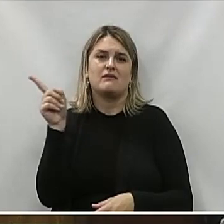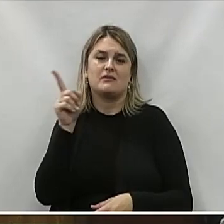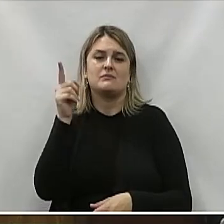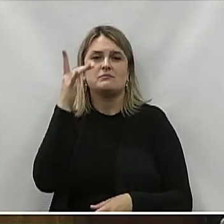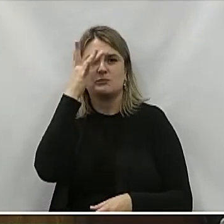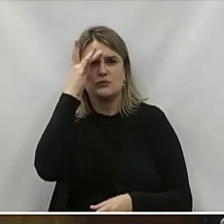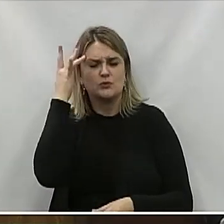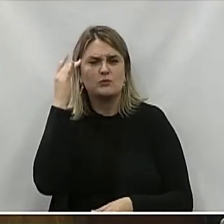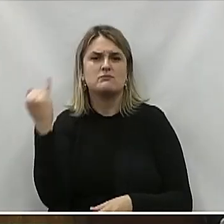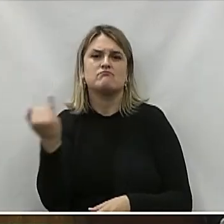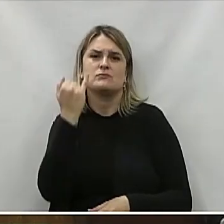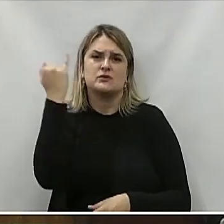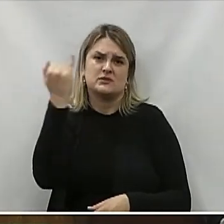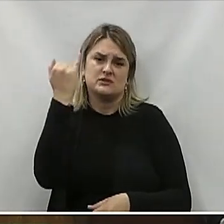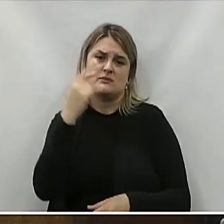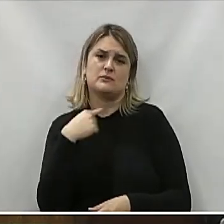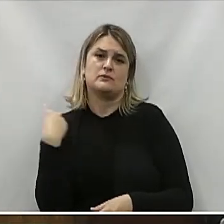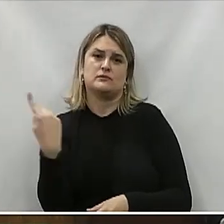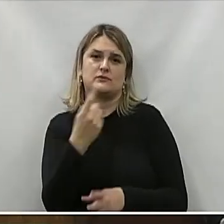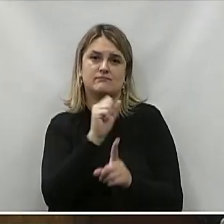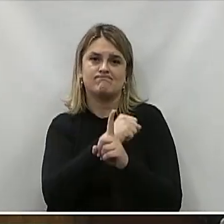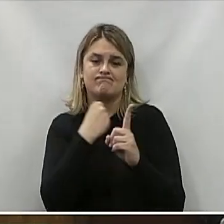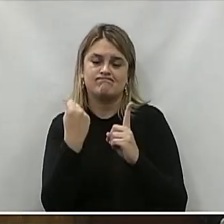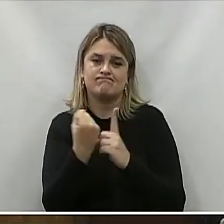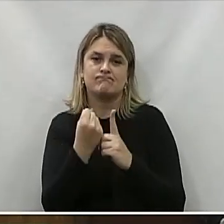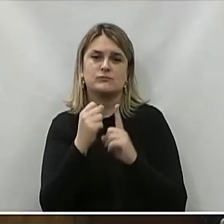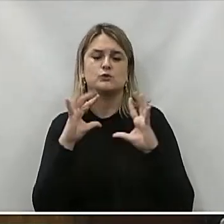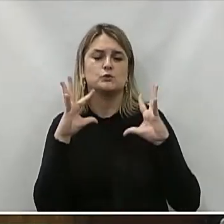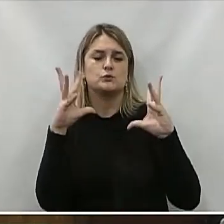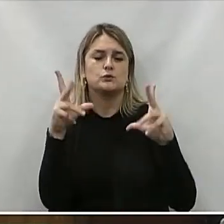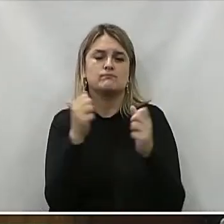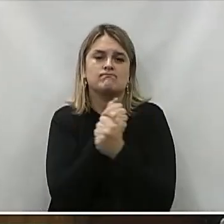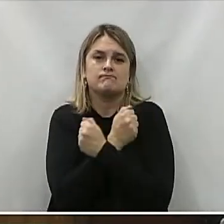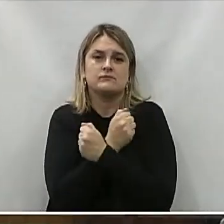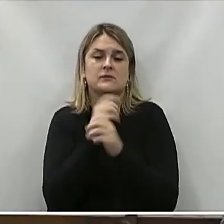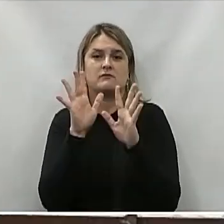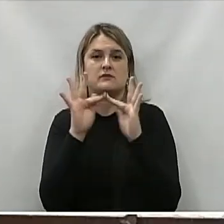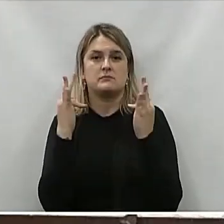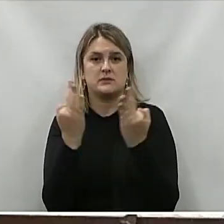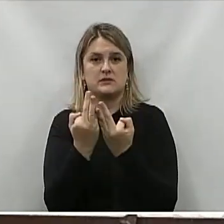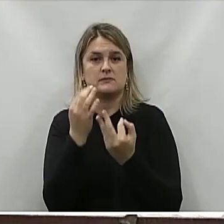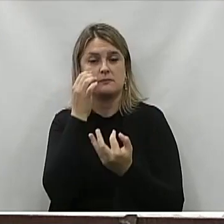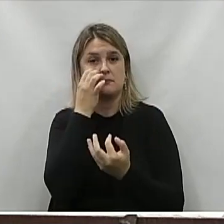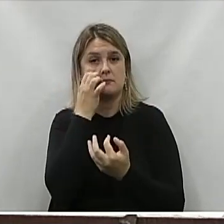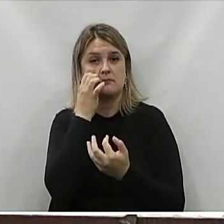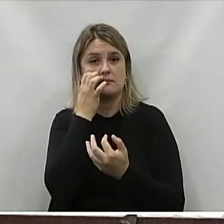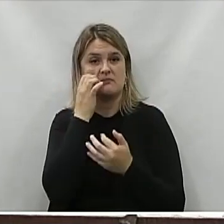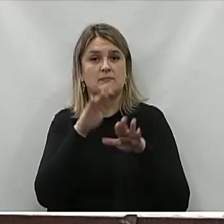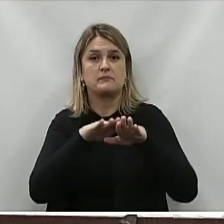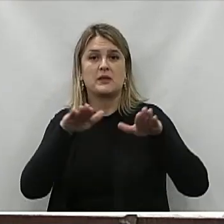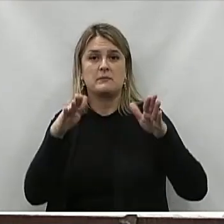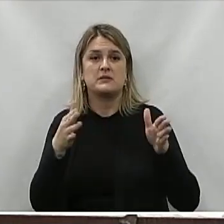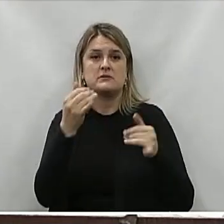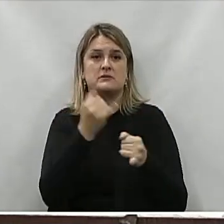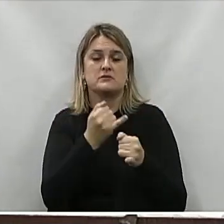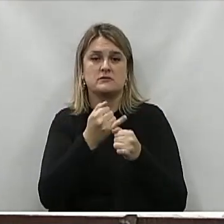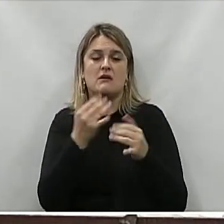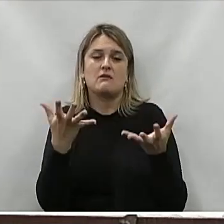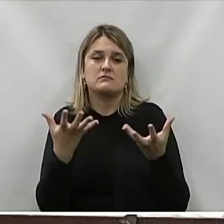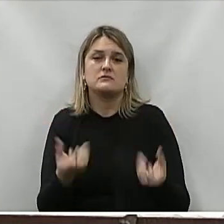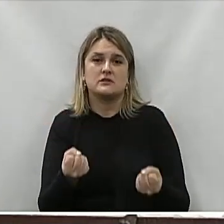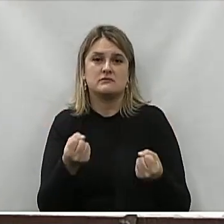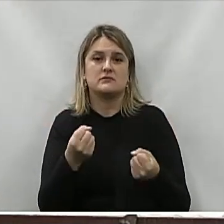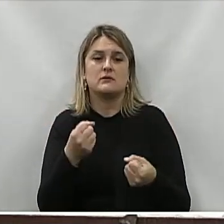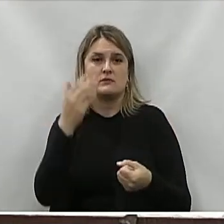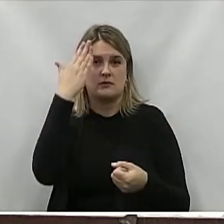sociedade União Vitoriense Prestando condolências à família inlutada A mesa diretora acolhe a moção de número